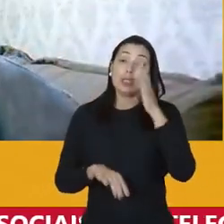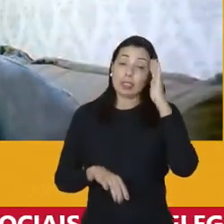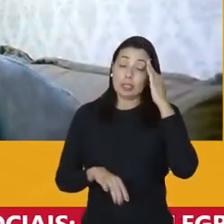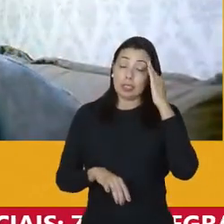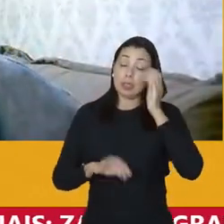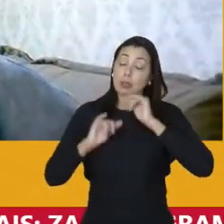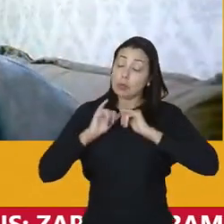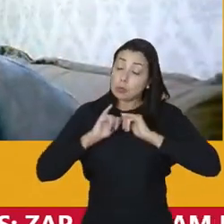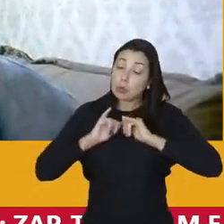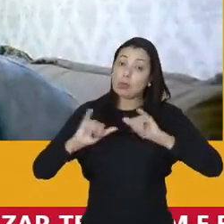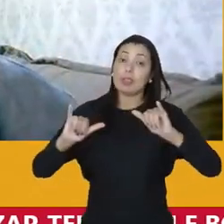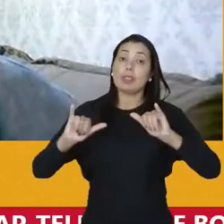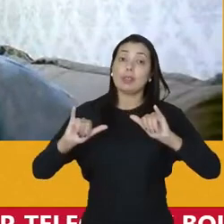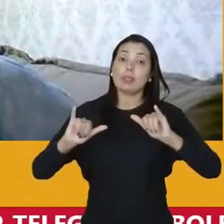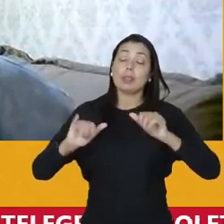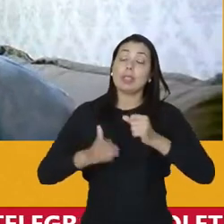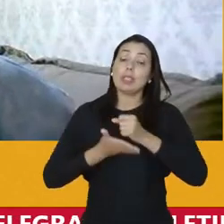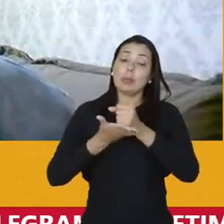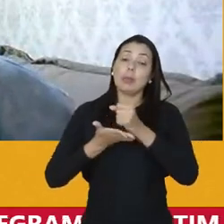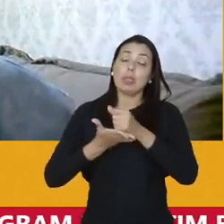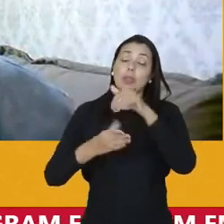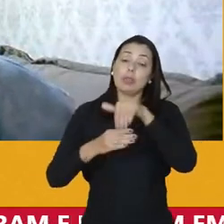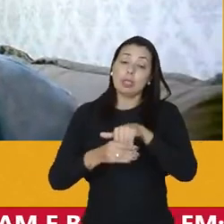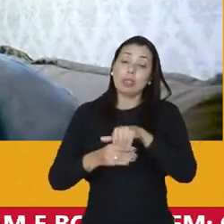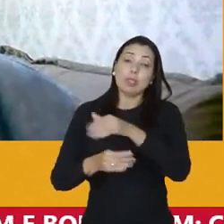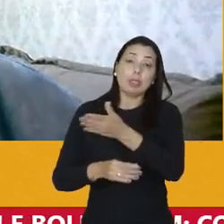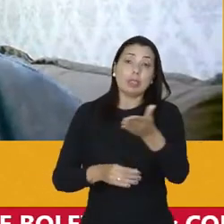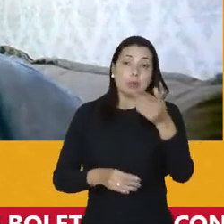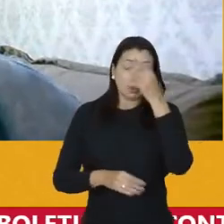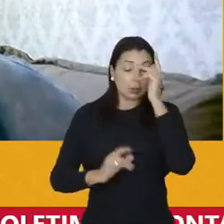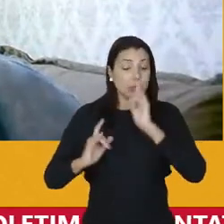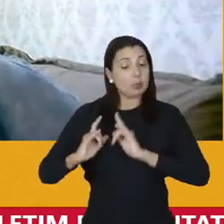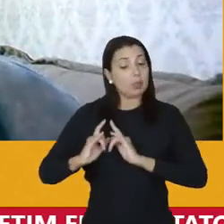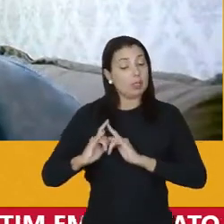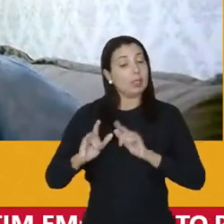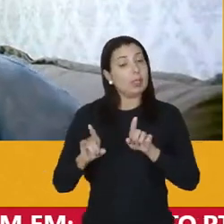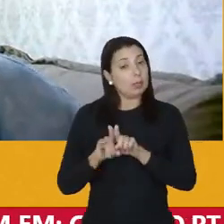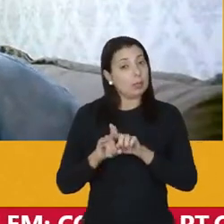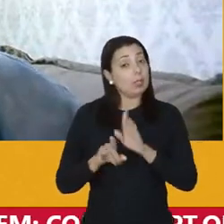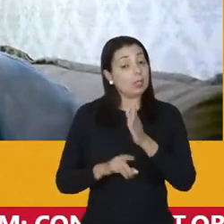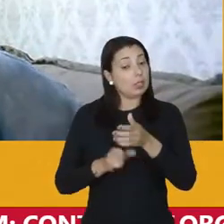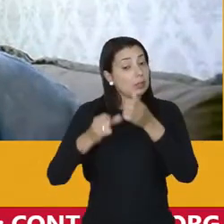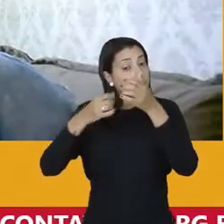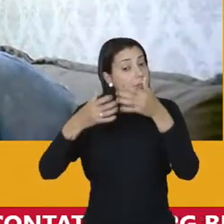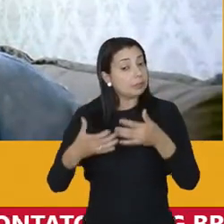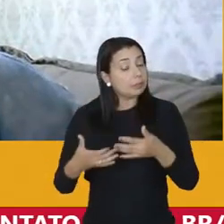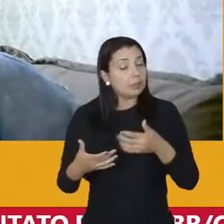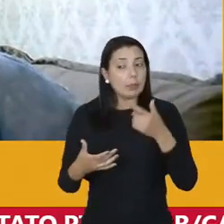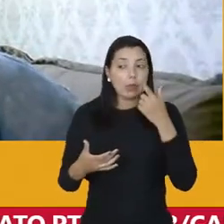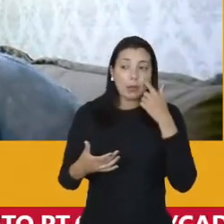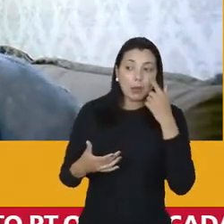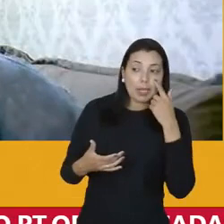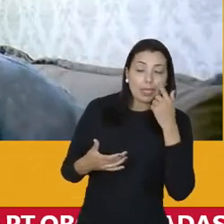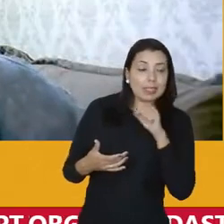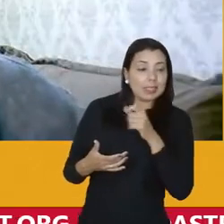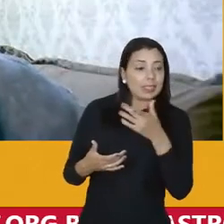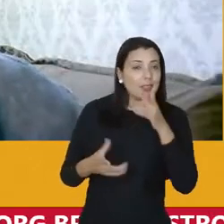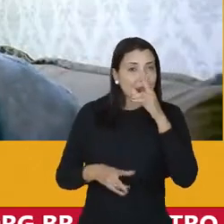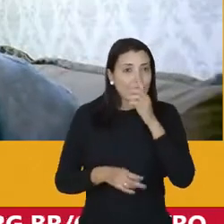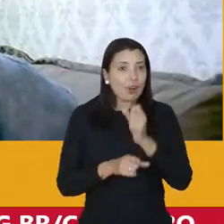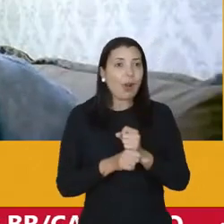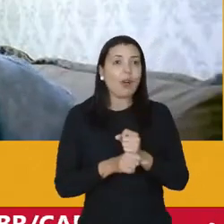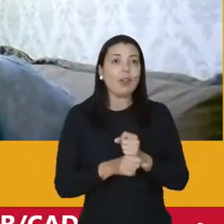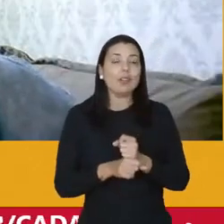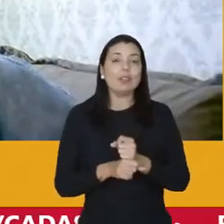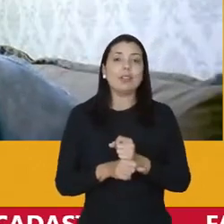o nosso recado e apoiando e votando nesses companheiros também como o Vinícius diz olhando muito fortemente